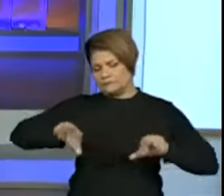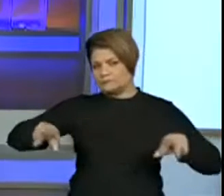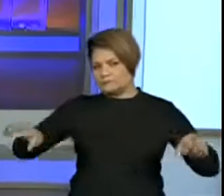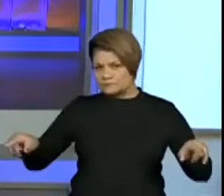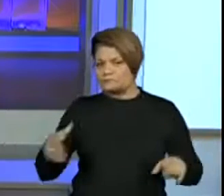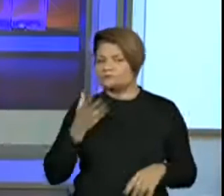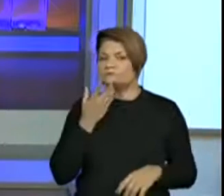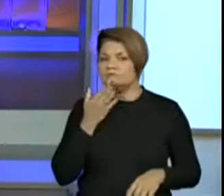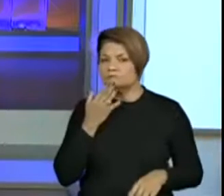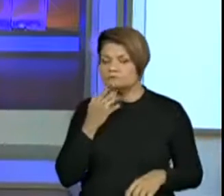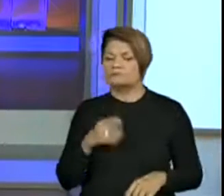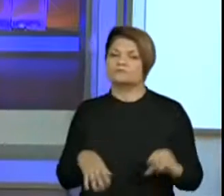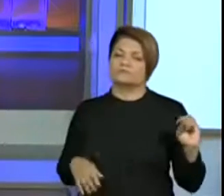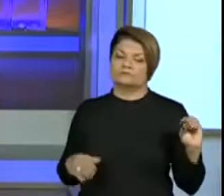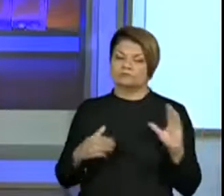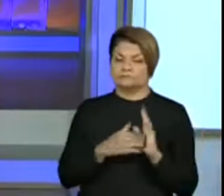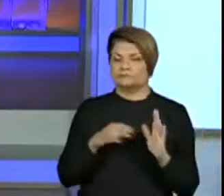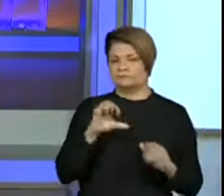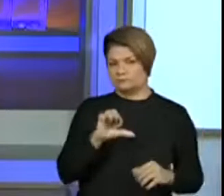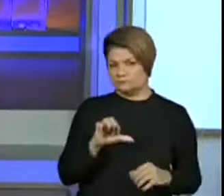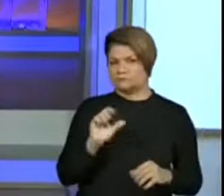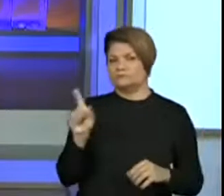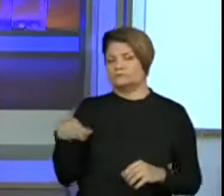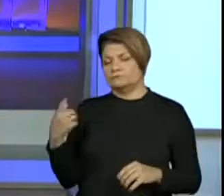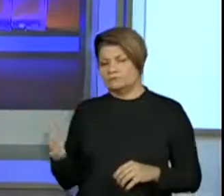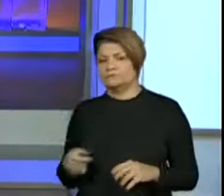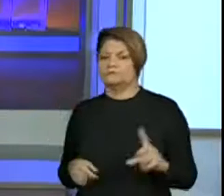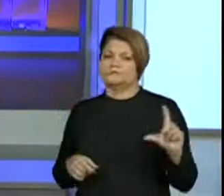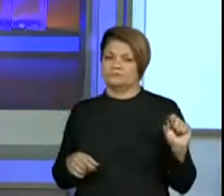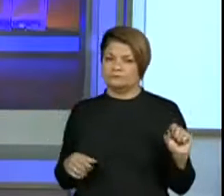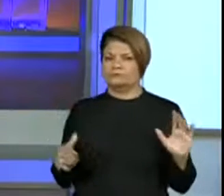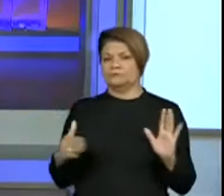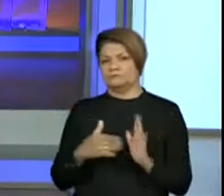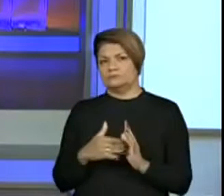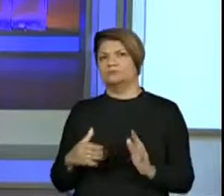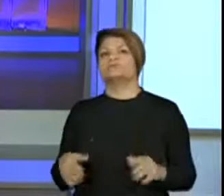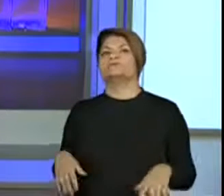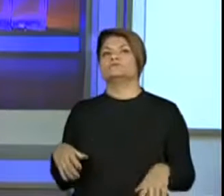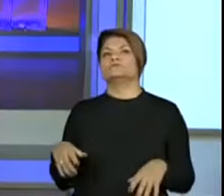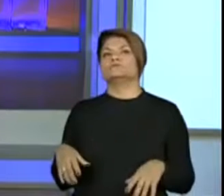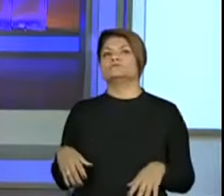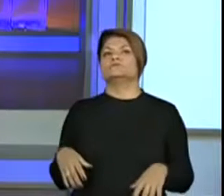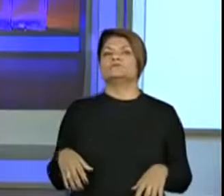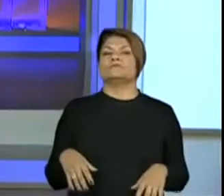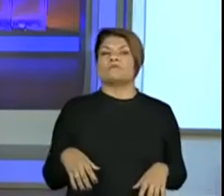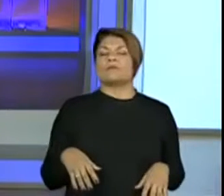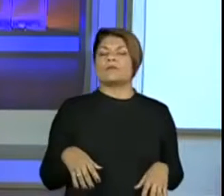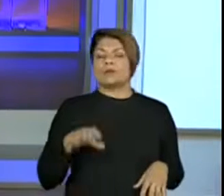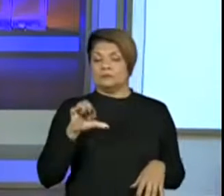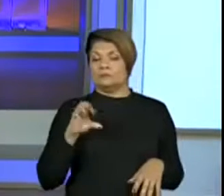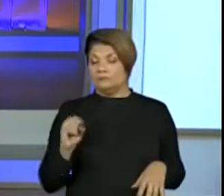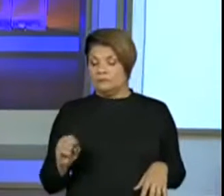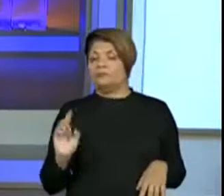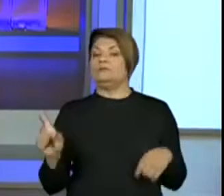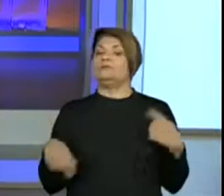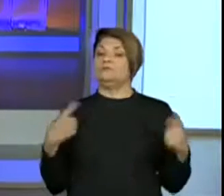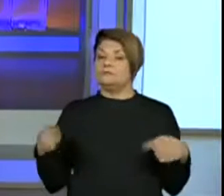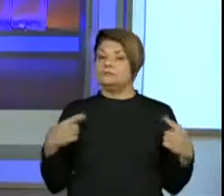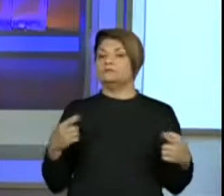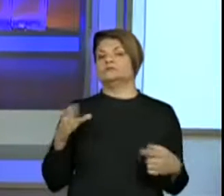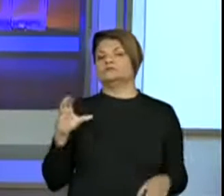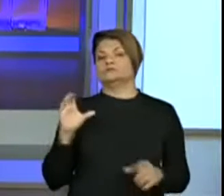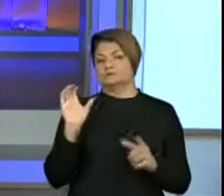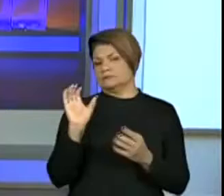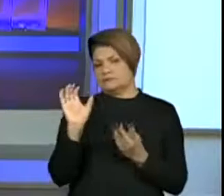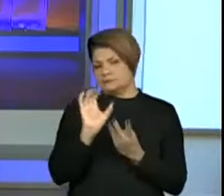né? Do zero ao nove. depois fazer as dezenas e as centenas e ajudar aí os estudantes